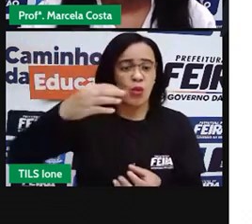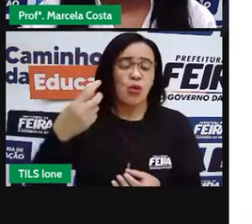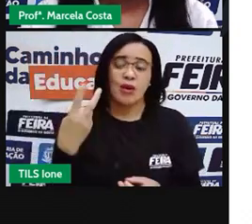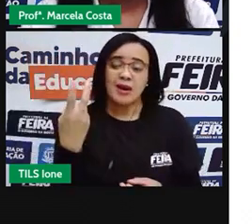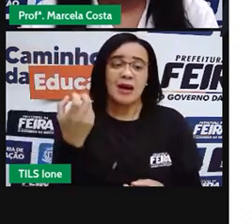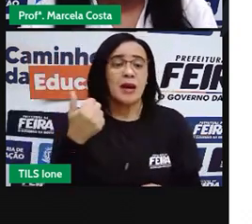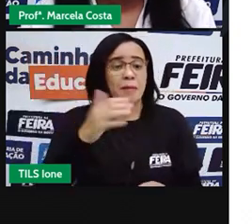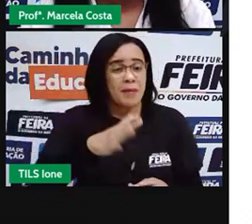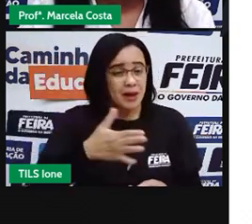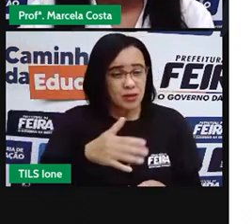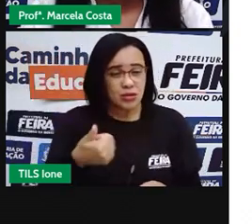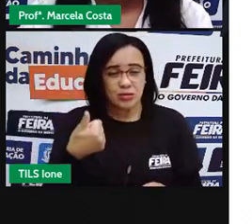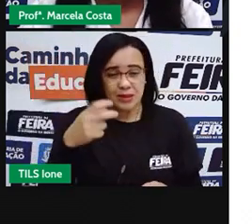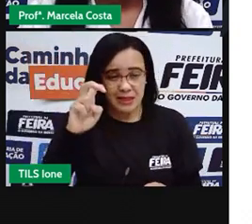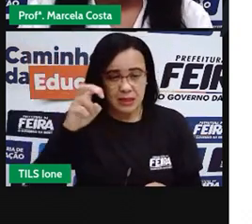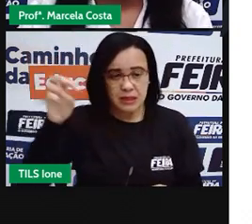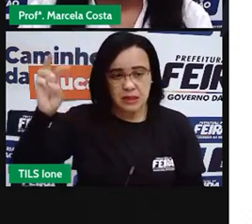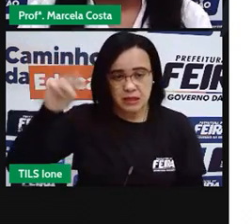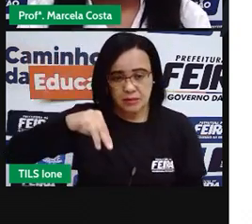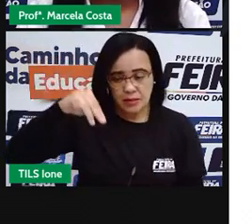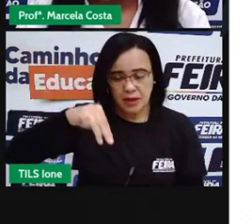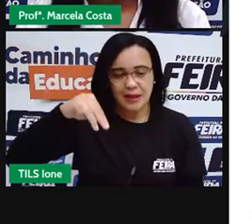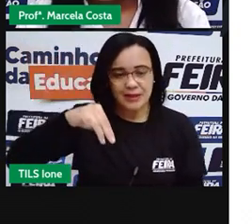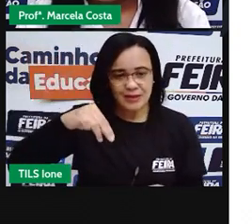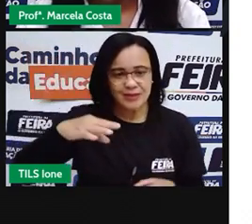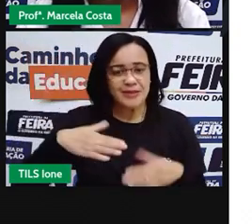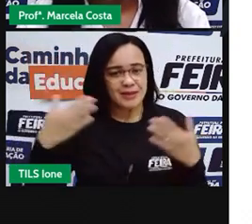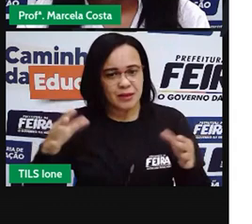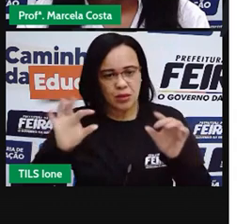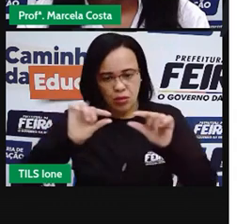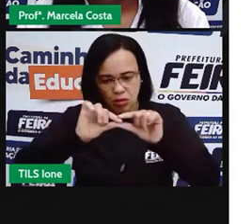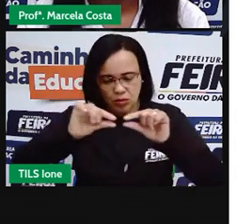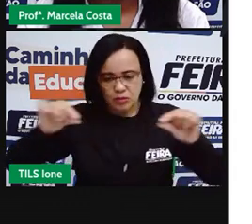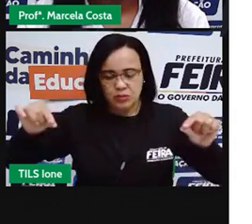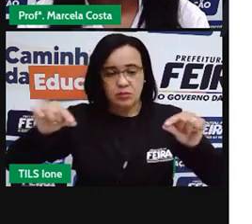E, para isso, a gente pode usar a fita métrica,